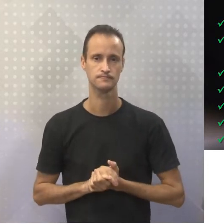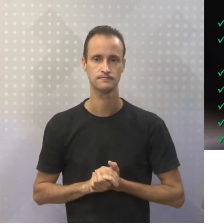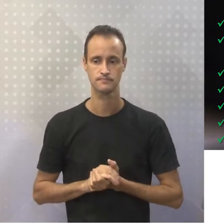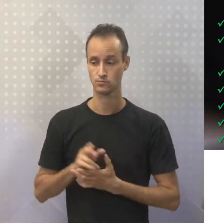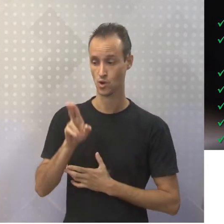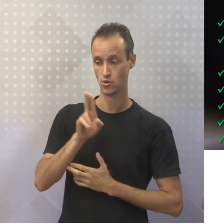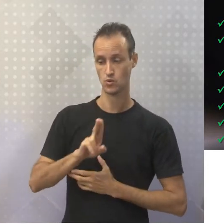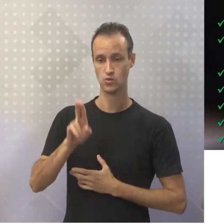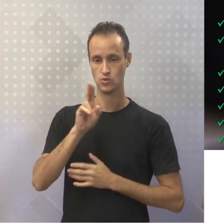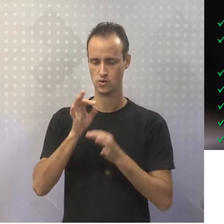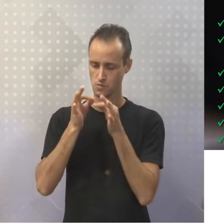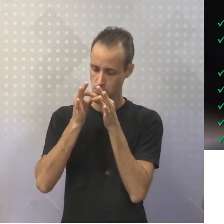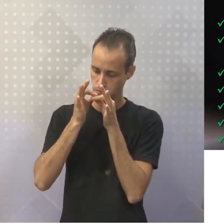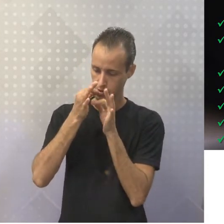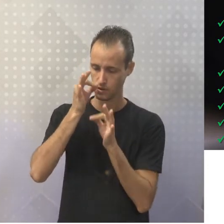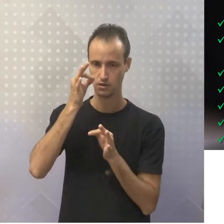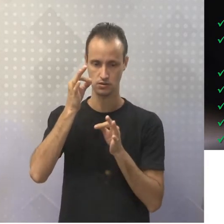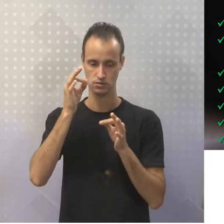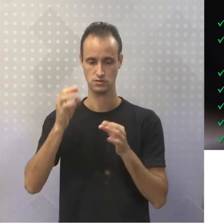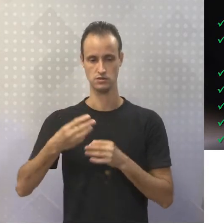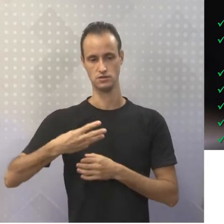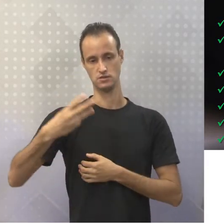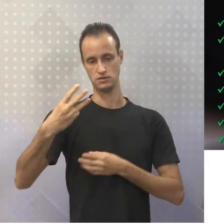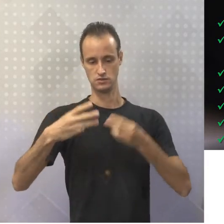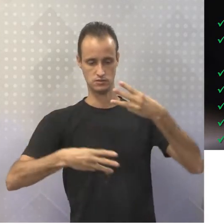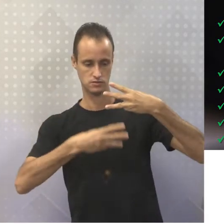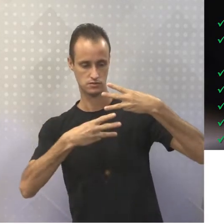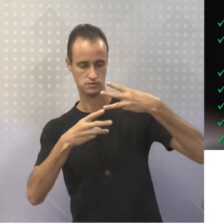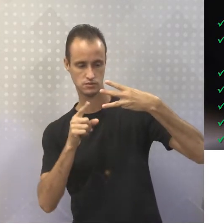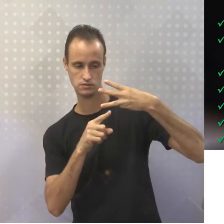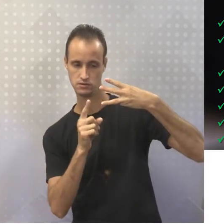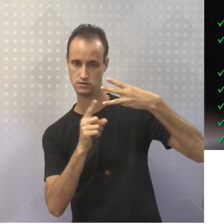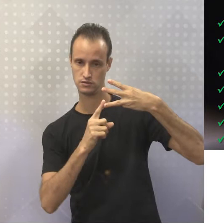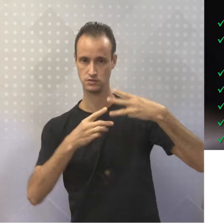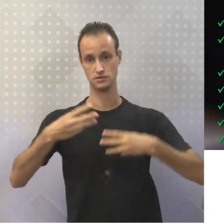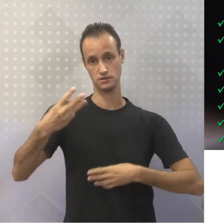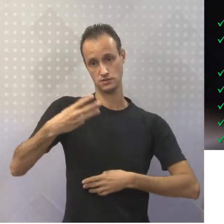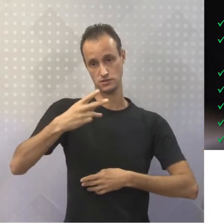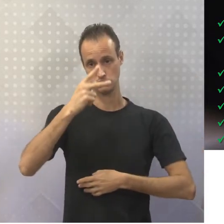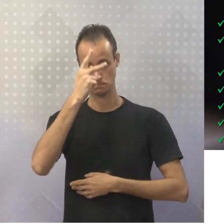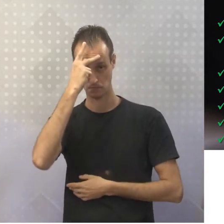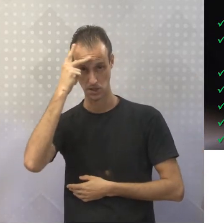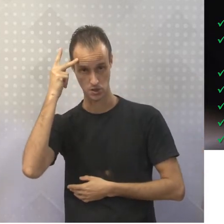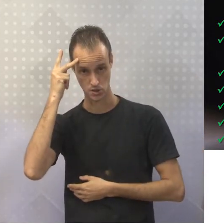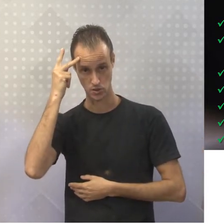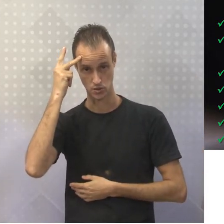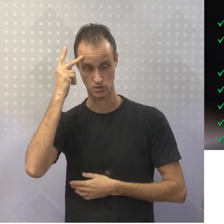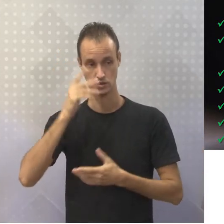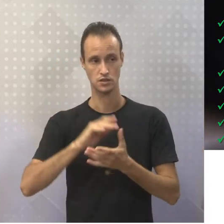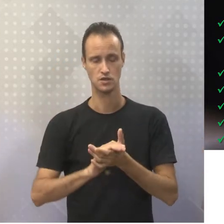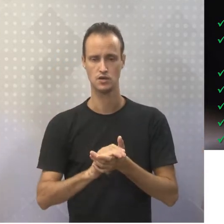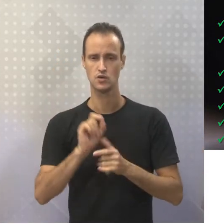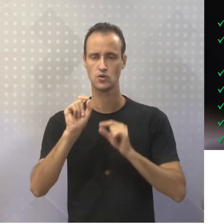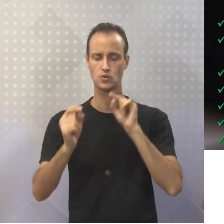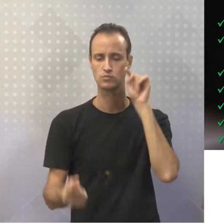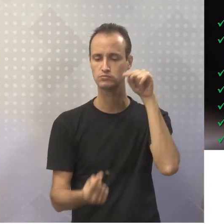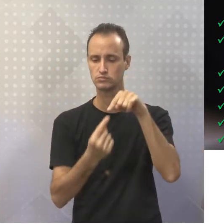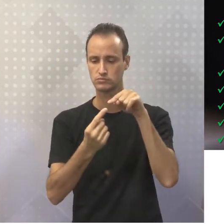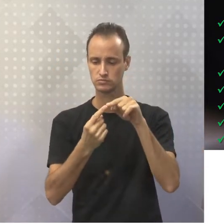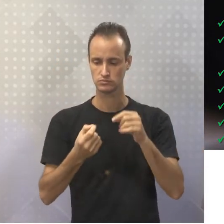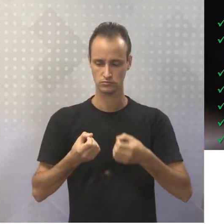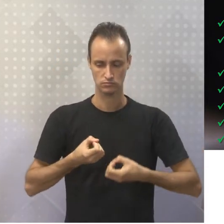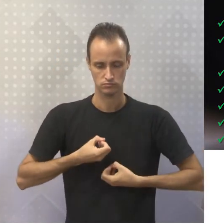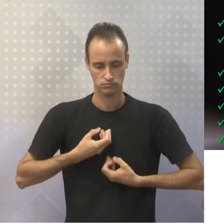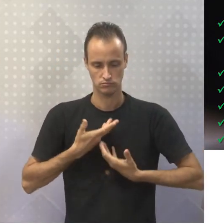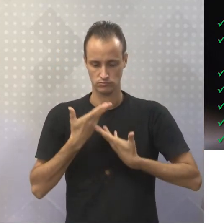uso do discurso na terceira pessoa, ainda que possa incluir o discurso de primeira, a fim de expressar o